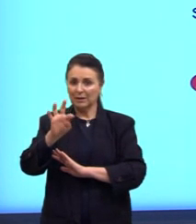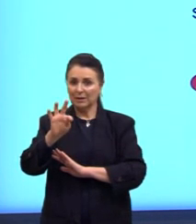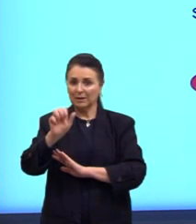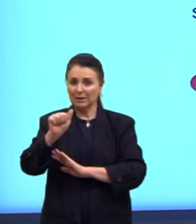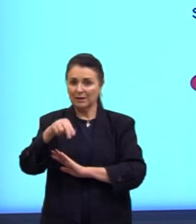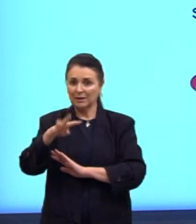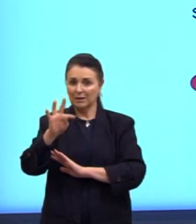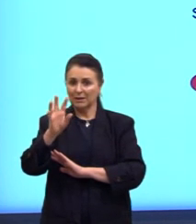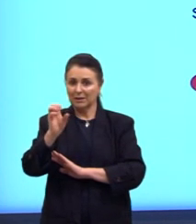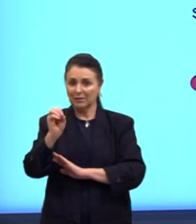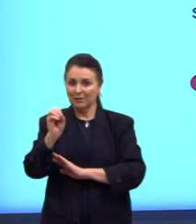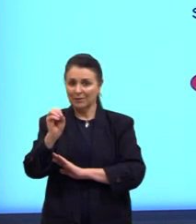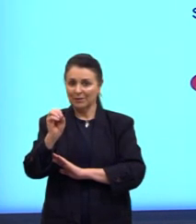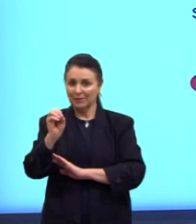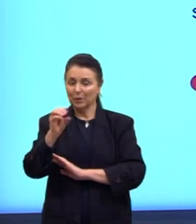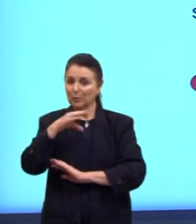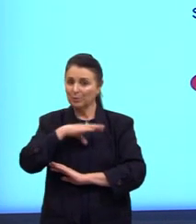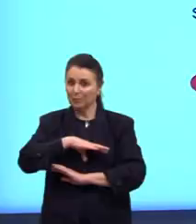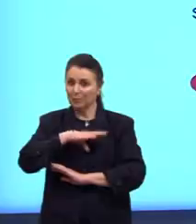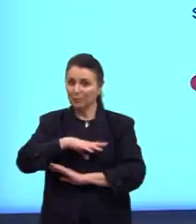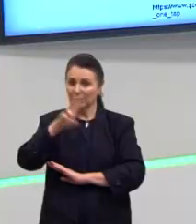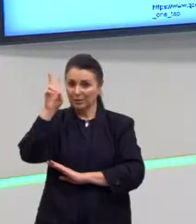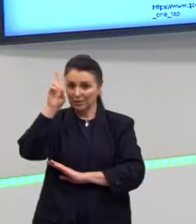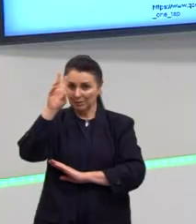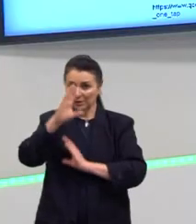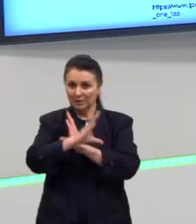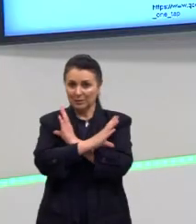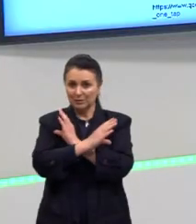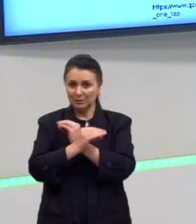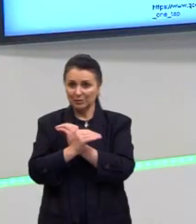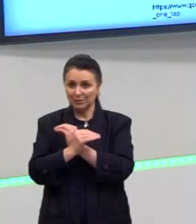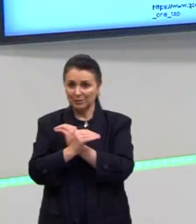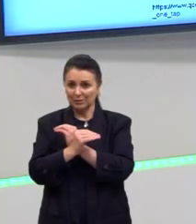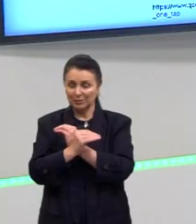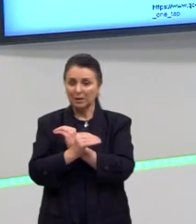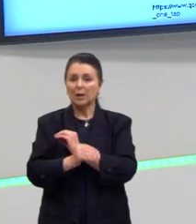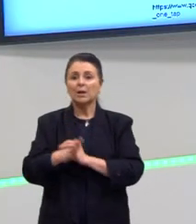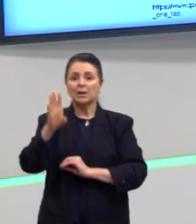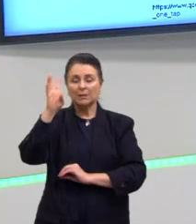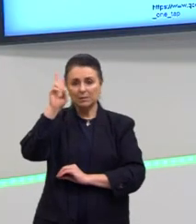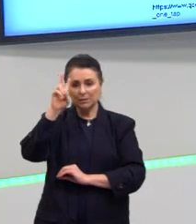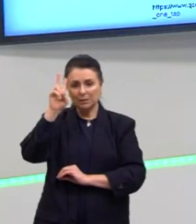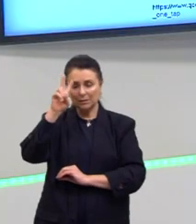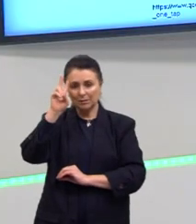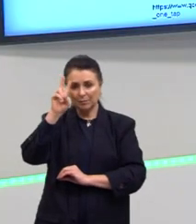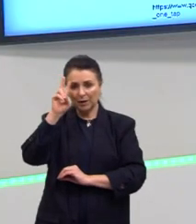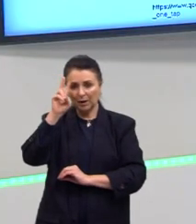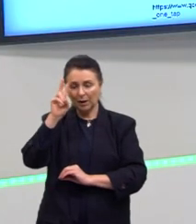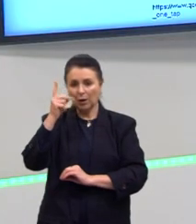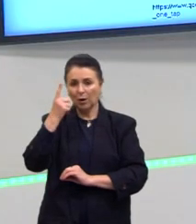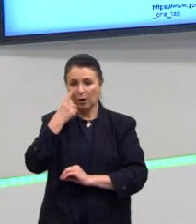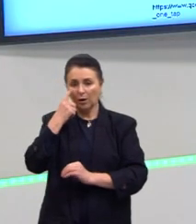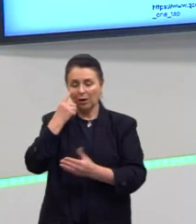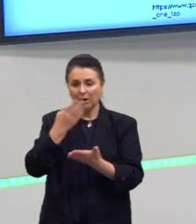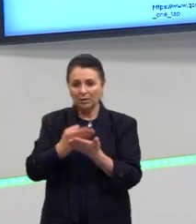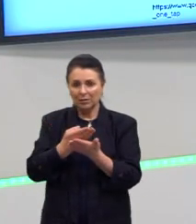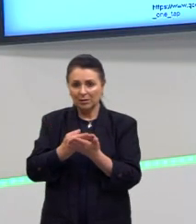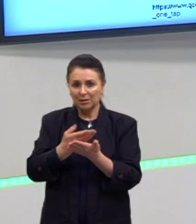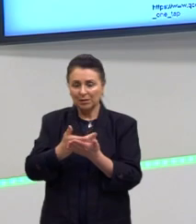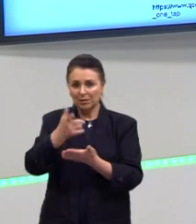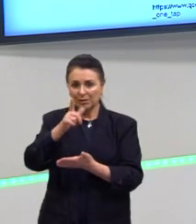Se ele é o entretanto, lembram lá das conjunções? Se vocês voltarem lá, vocês vão ver que as conjunções